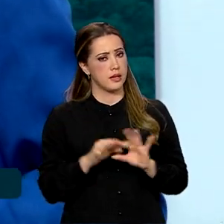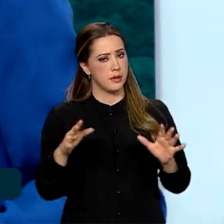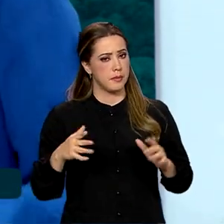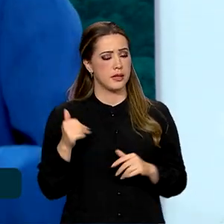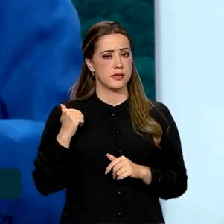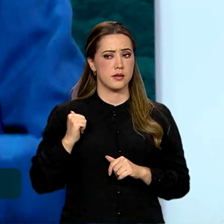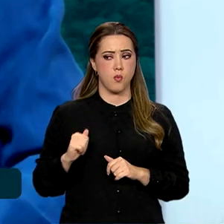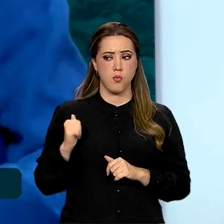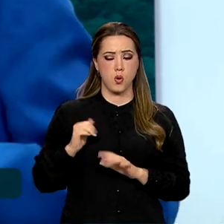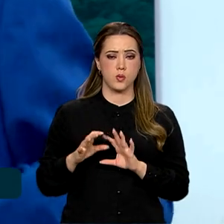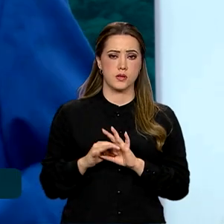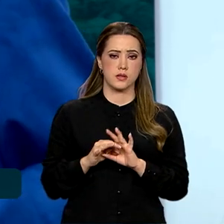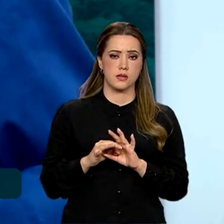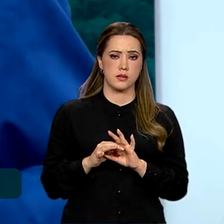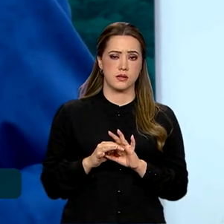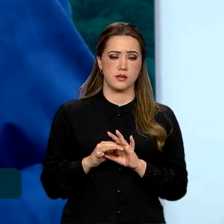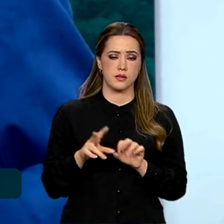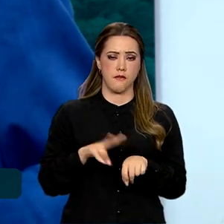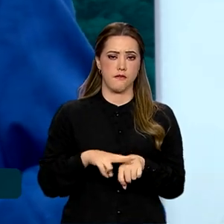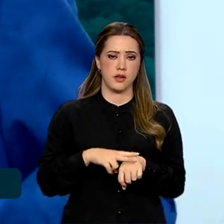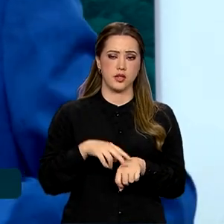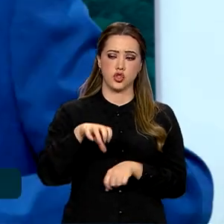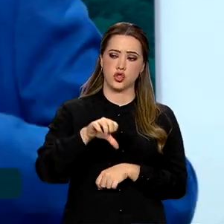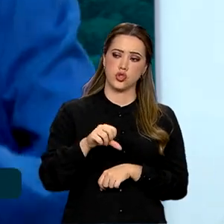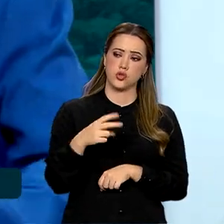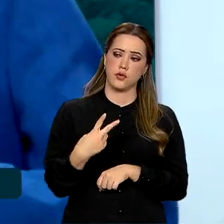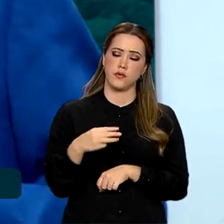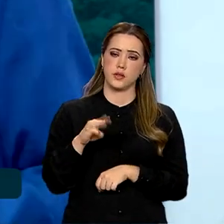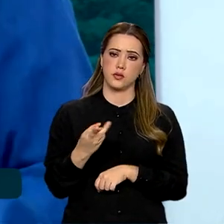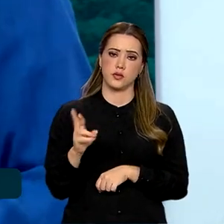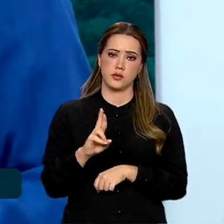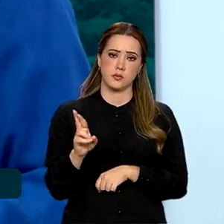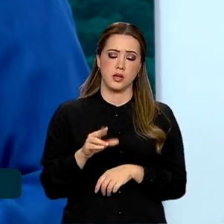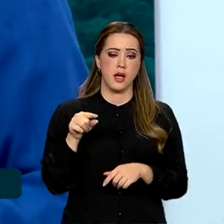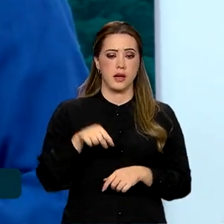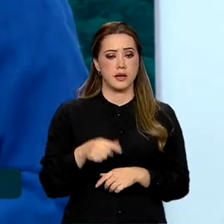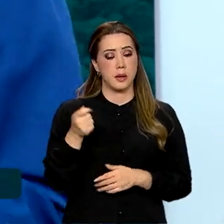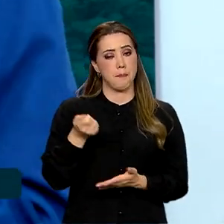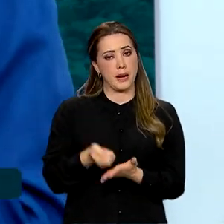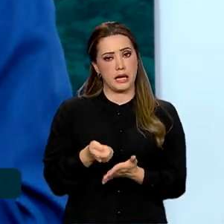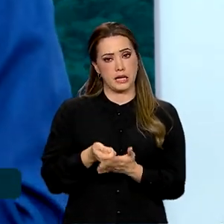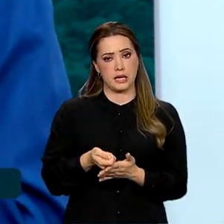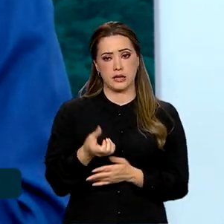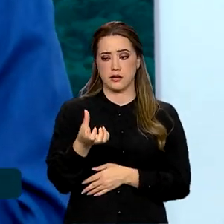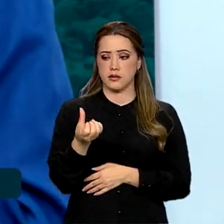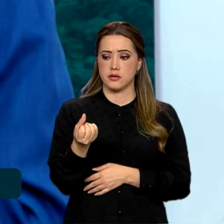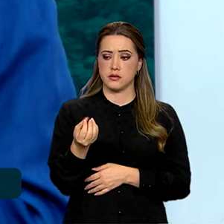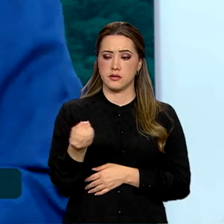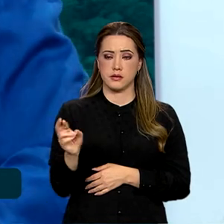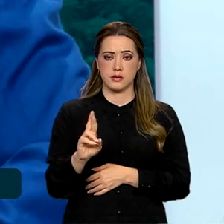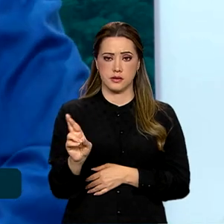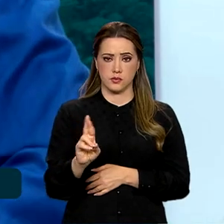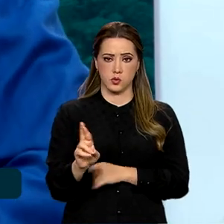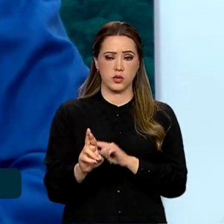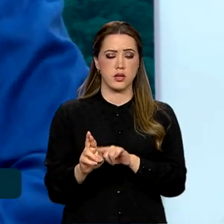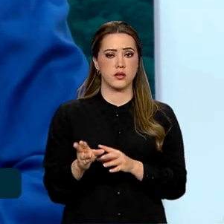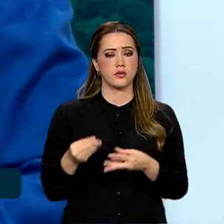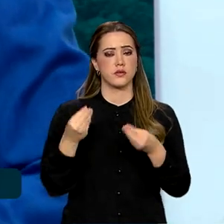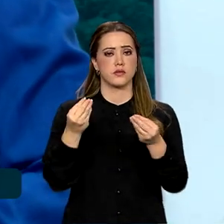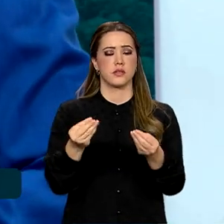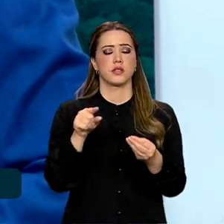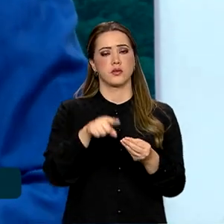Bolsa Verde de 92 milhões. Aqui se paga R 600,00 e garante com isso a